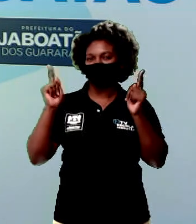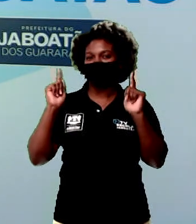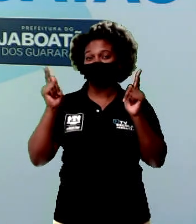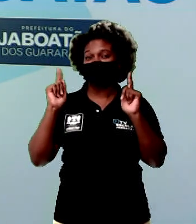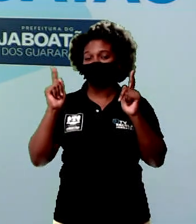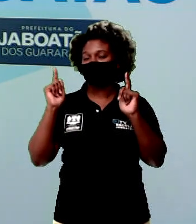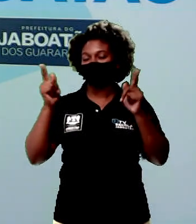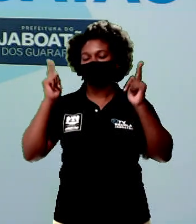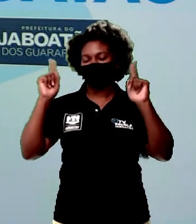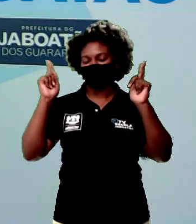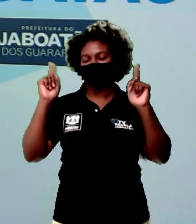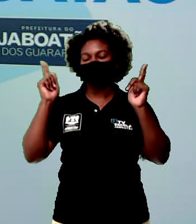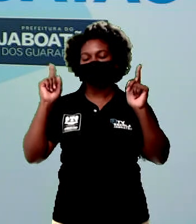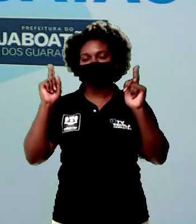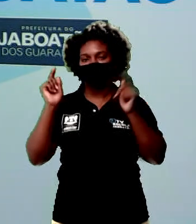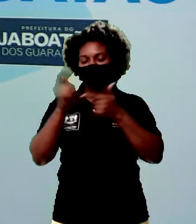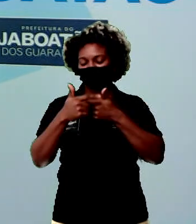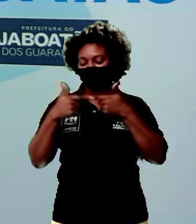de divertir.